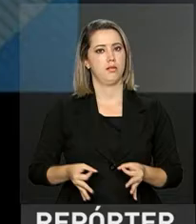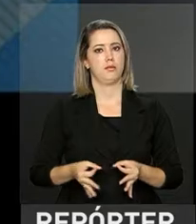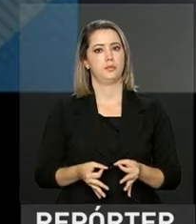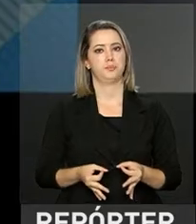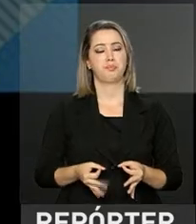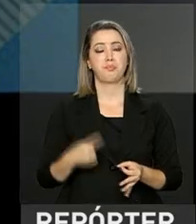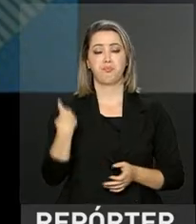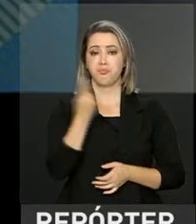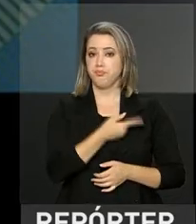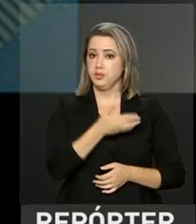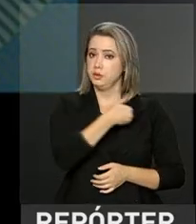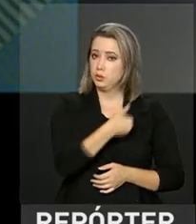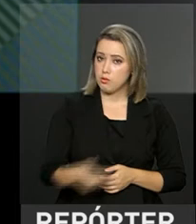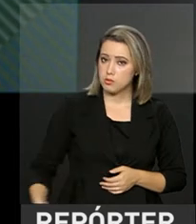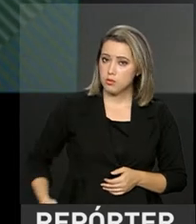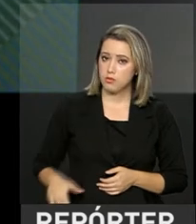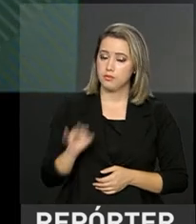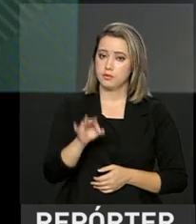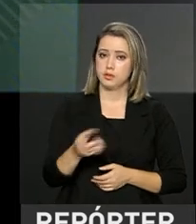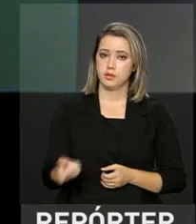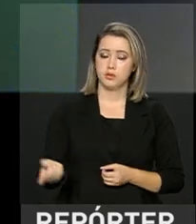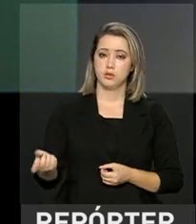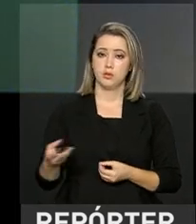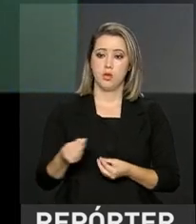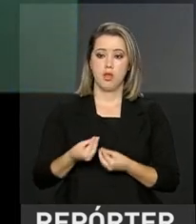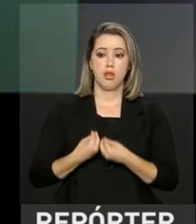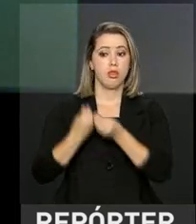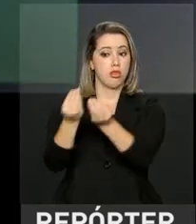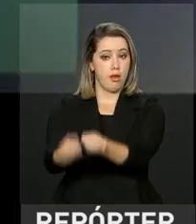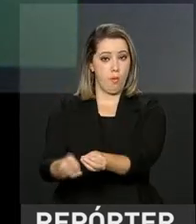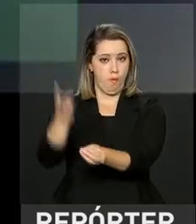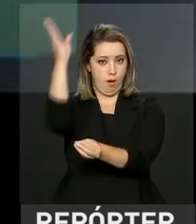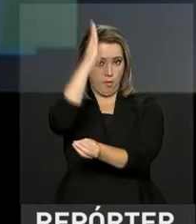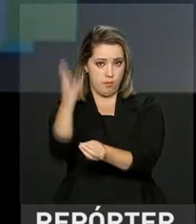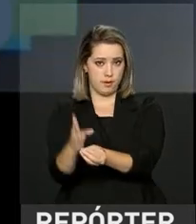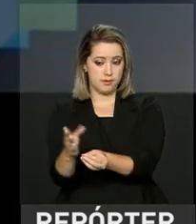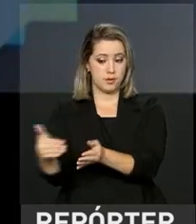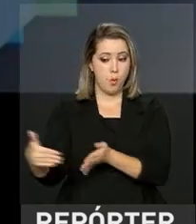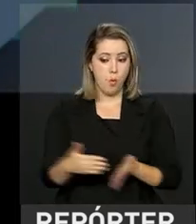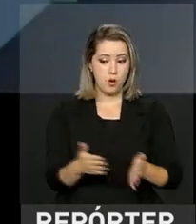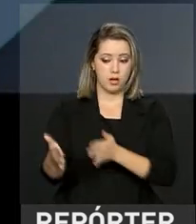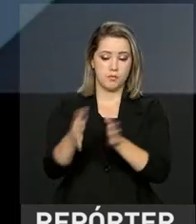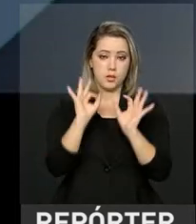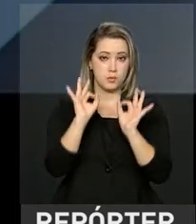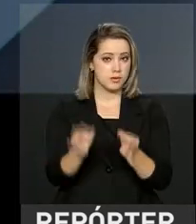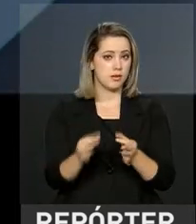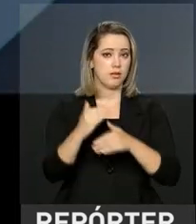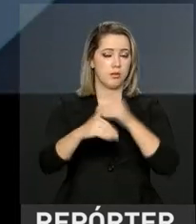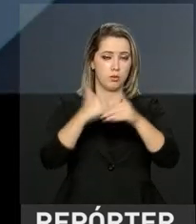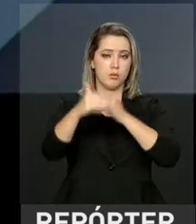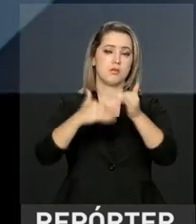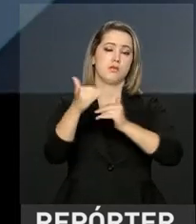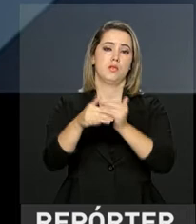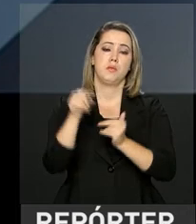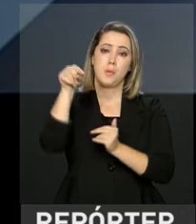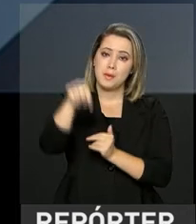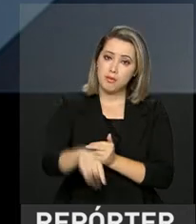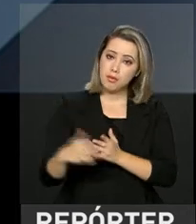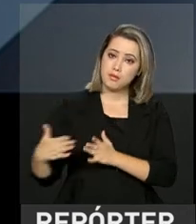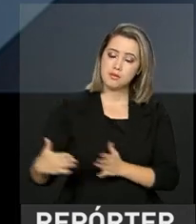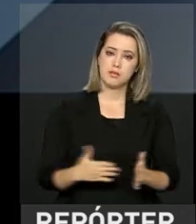Nosso governo devolveu ao Brasil o caminho do desenvolvimento. E desse caminho